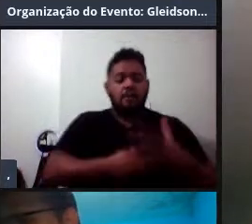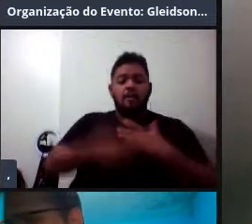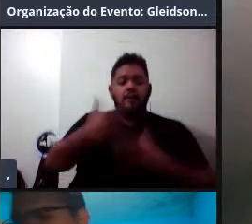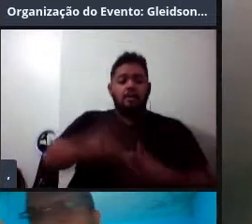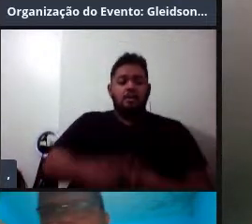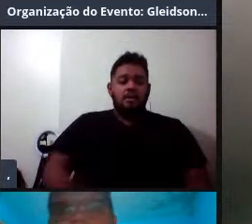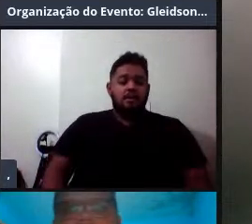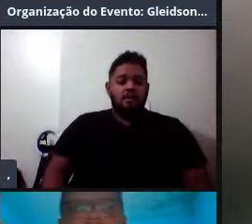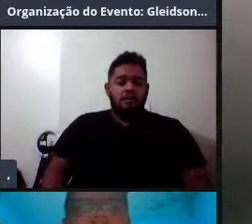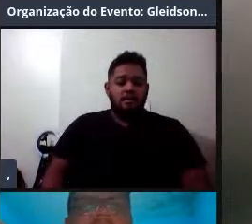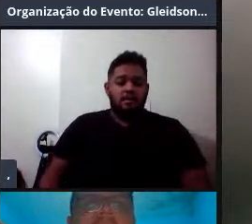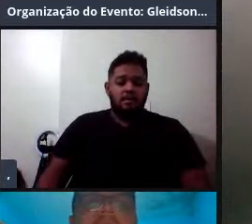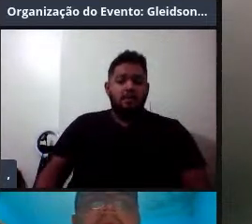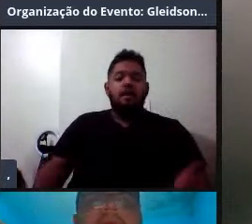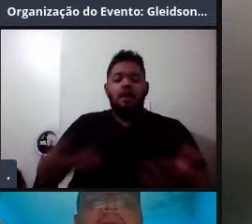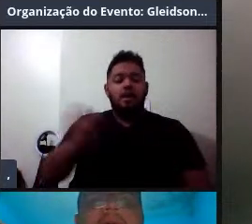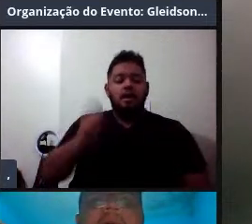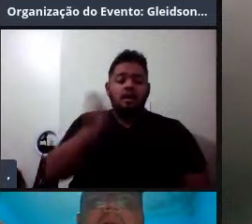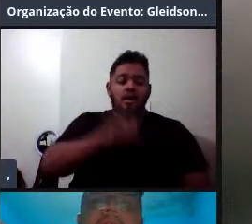Agora sim.